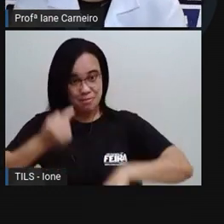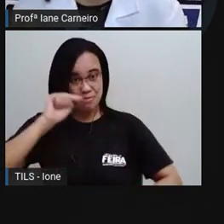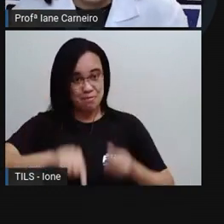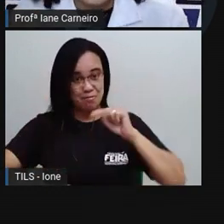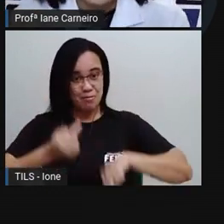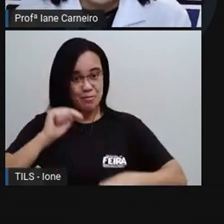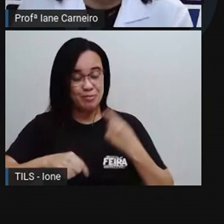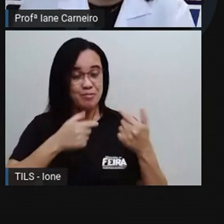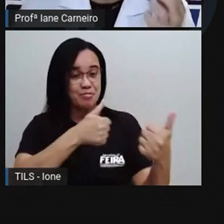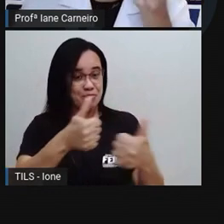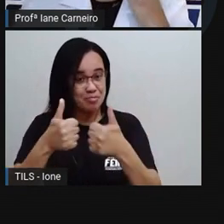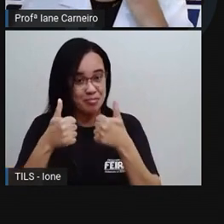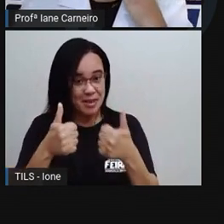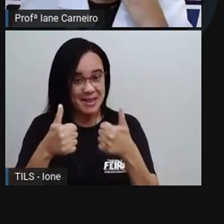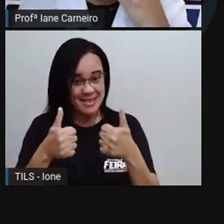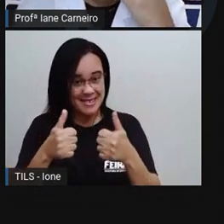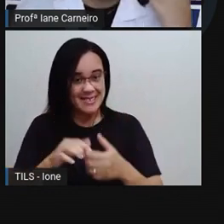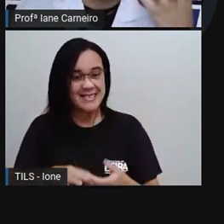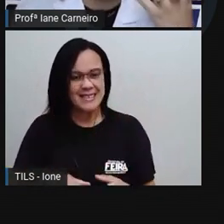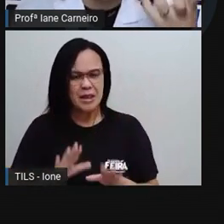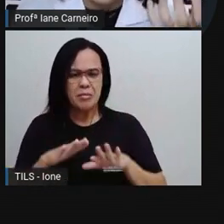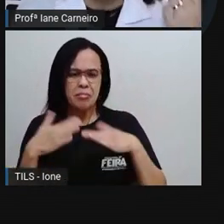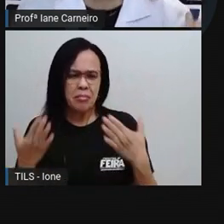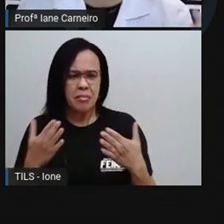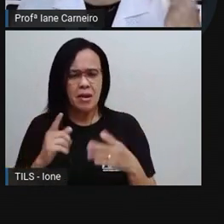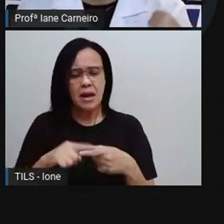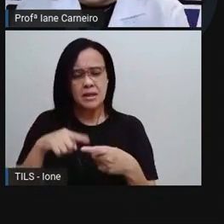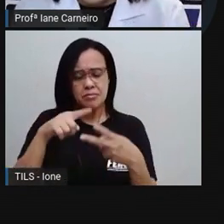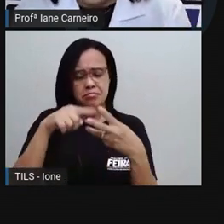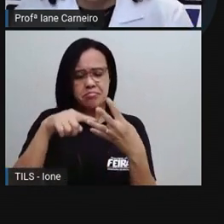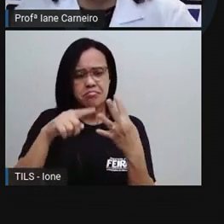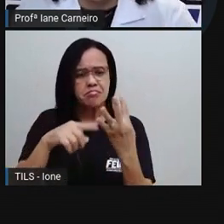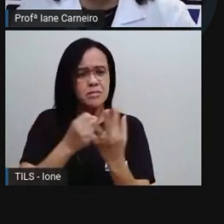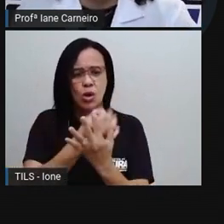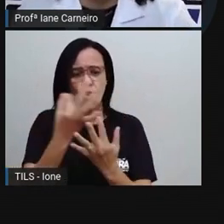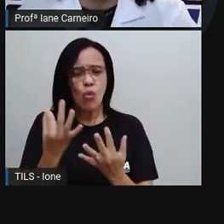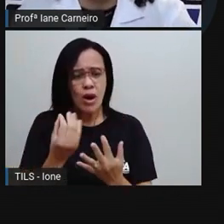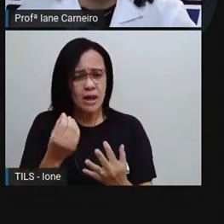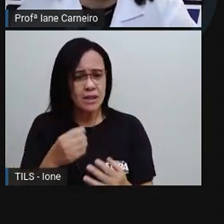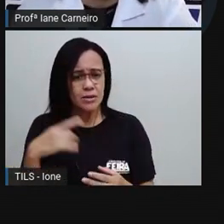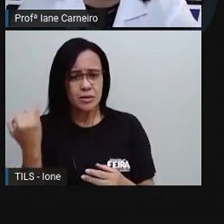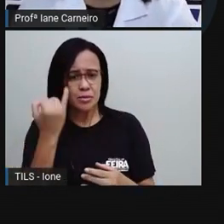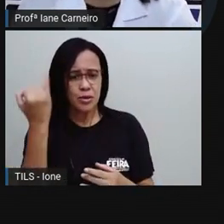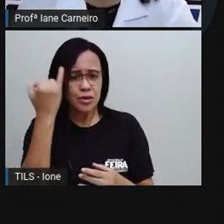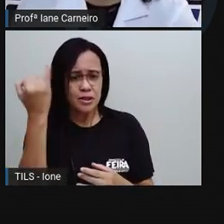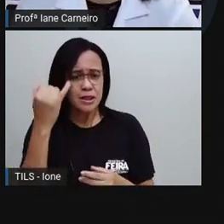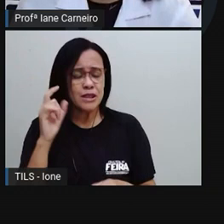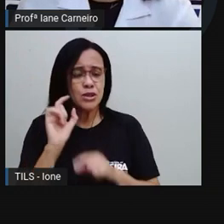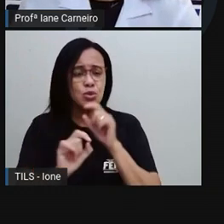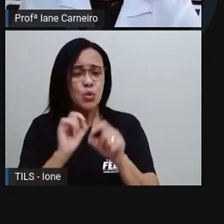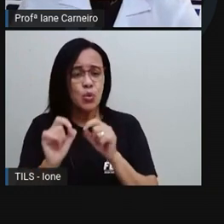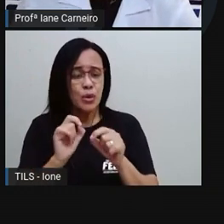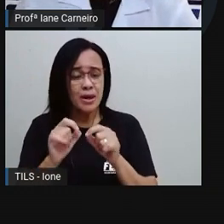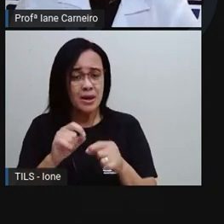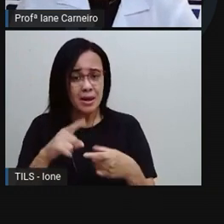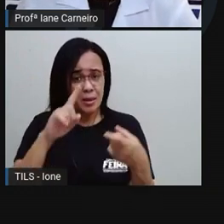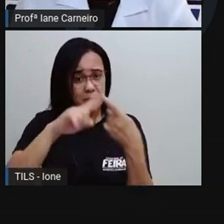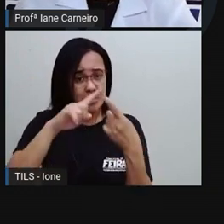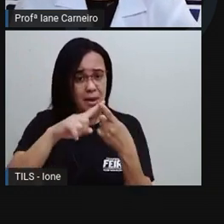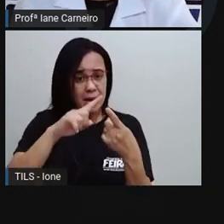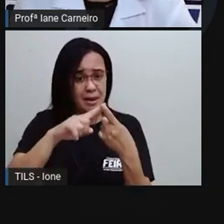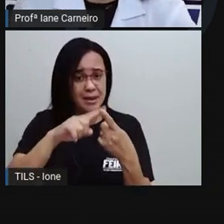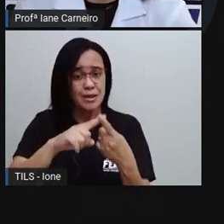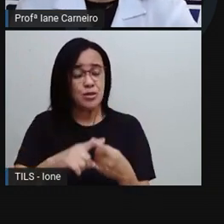um dos benefícios, né, que beber água traz para a gente é esse aqui, ó, mantém a nossa pele